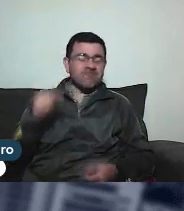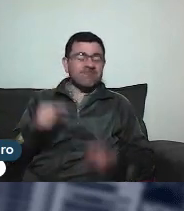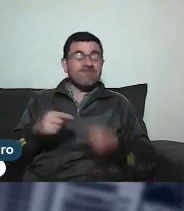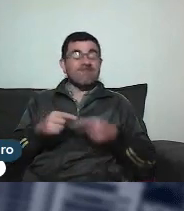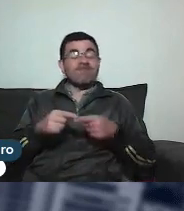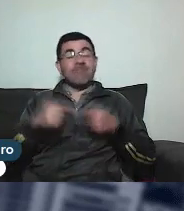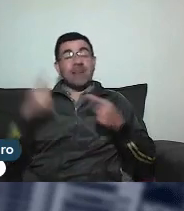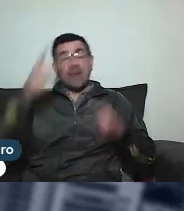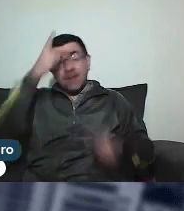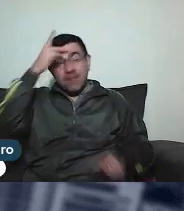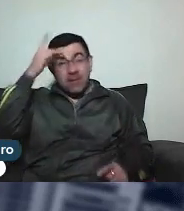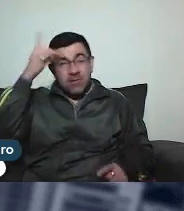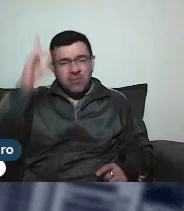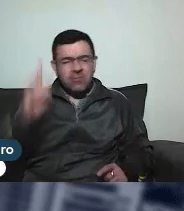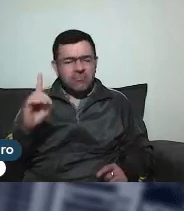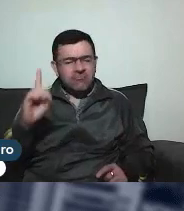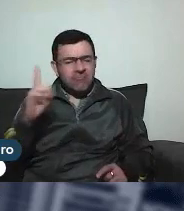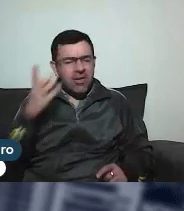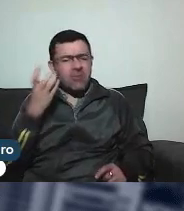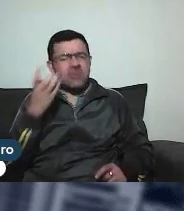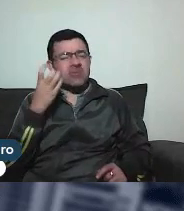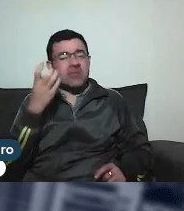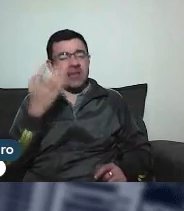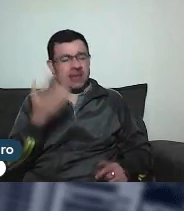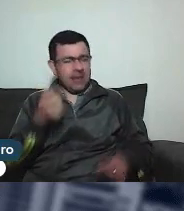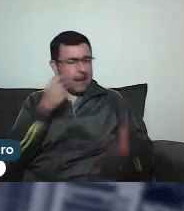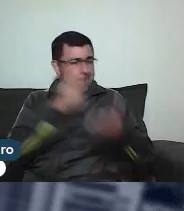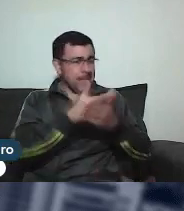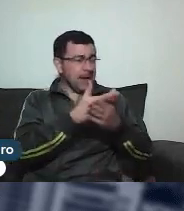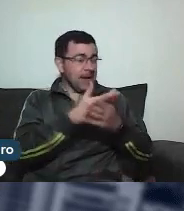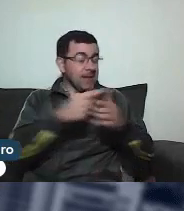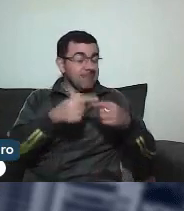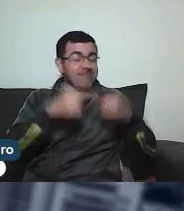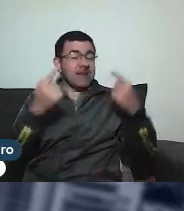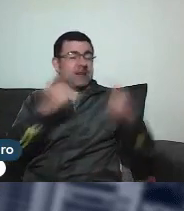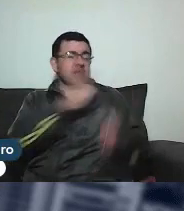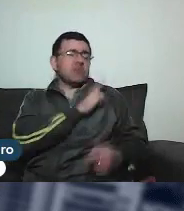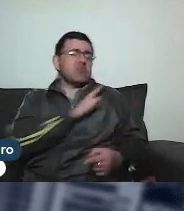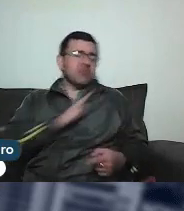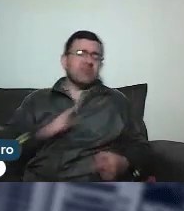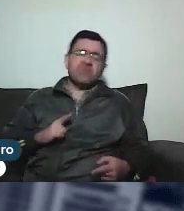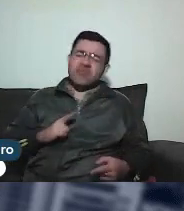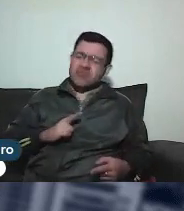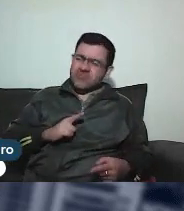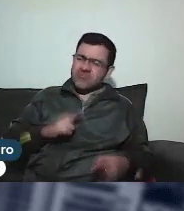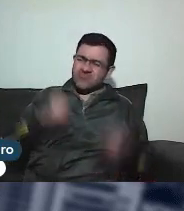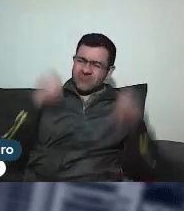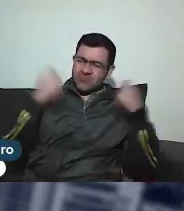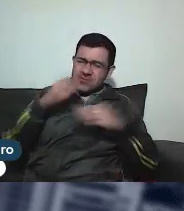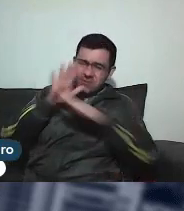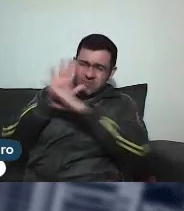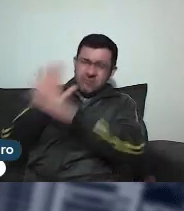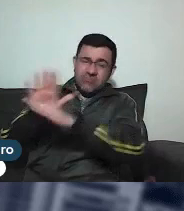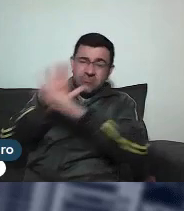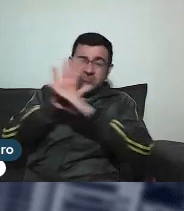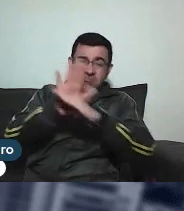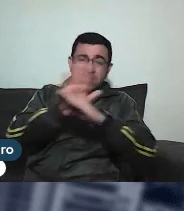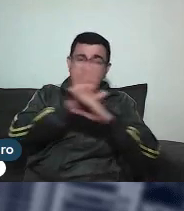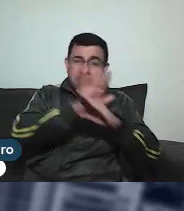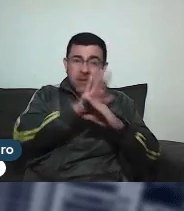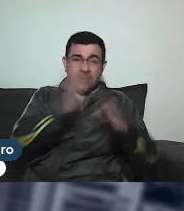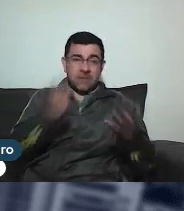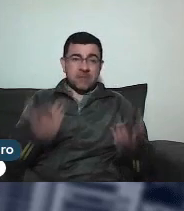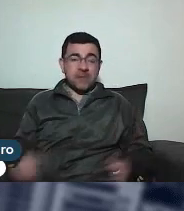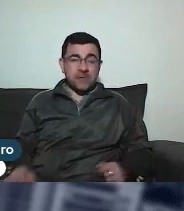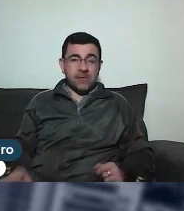que tem que ter incentivo do governo. O governo tem que enxergar isso. Ele não quer perder a arrecadação, mas ele tem que enxergar que